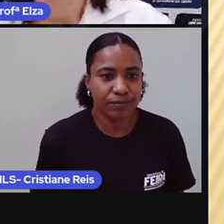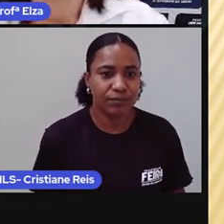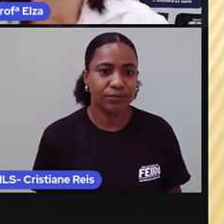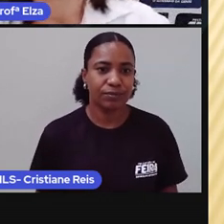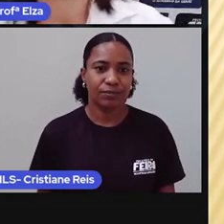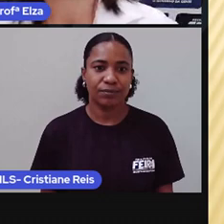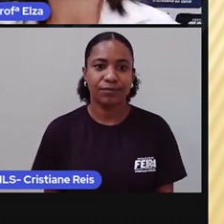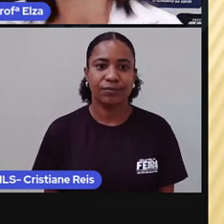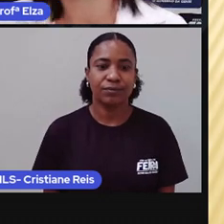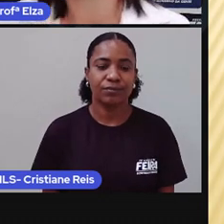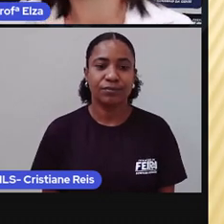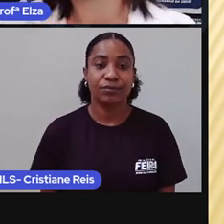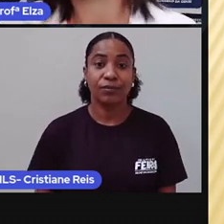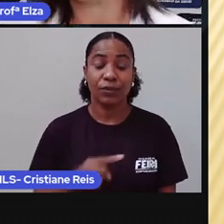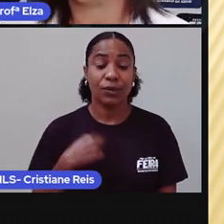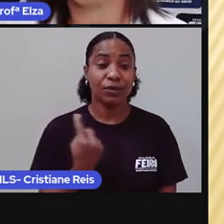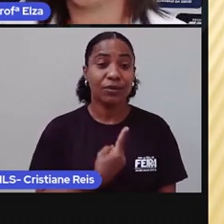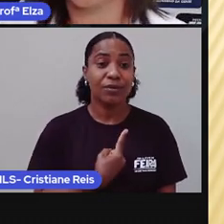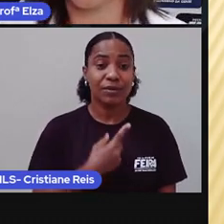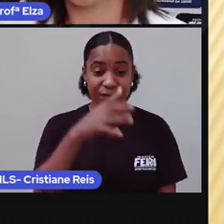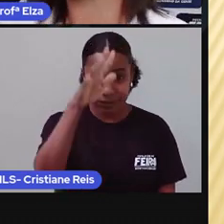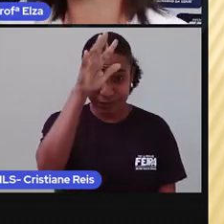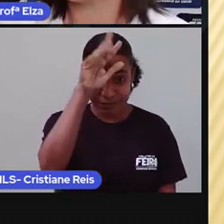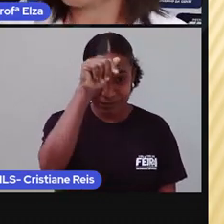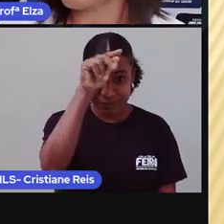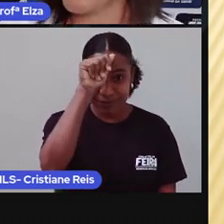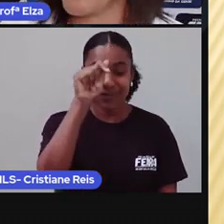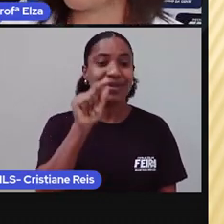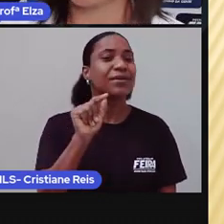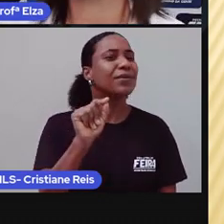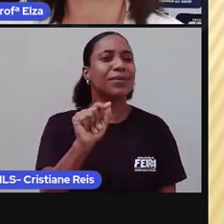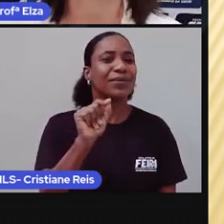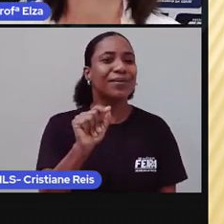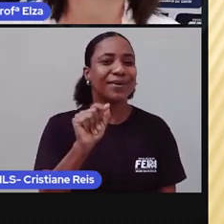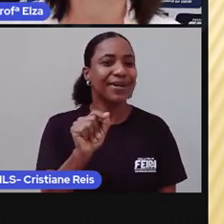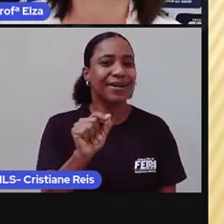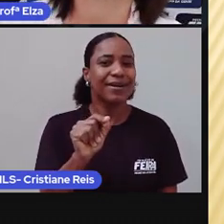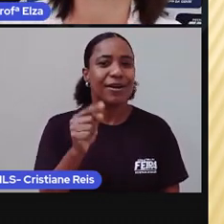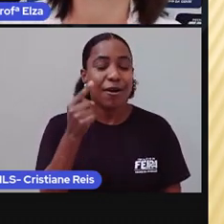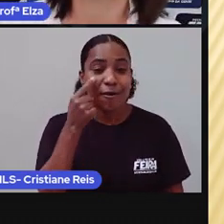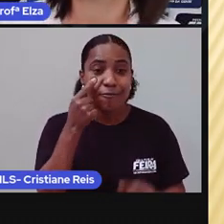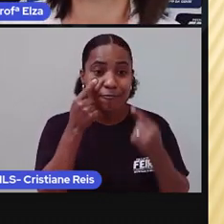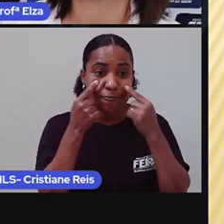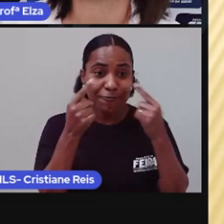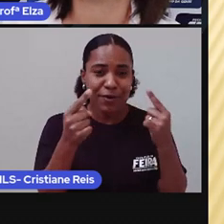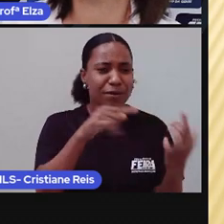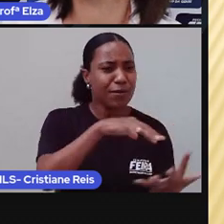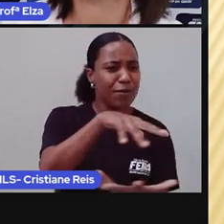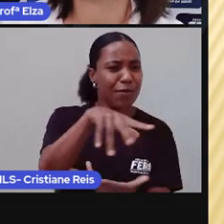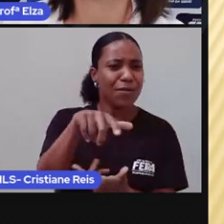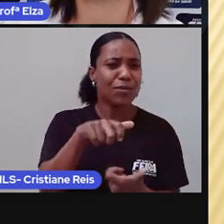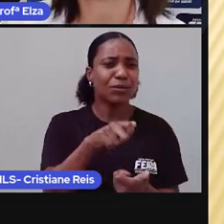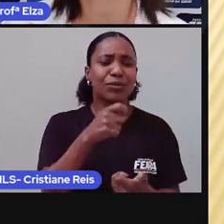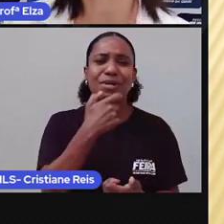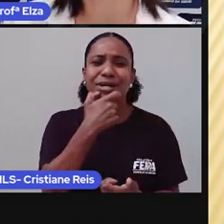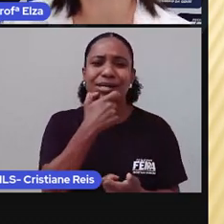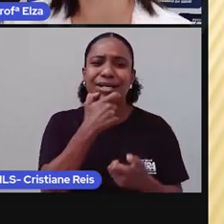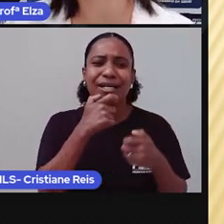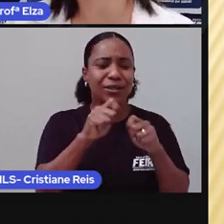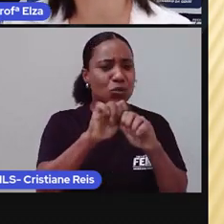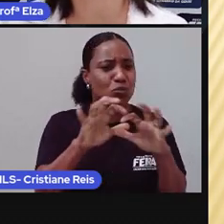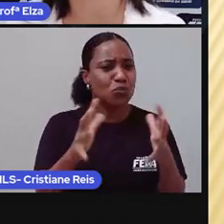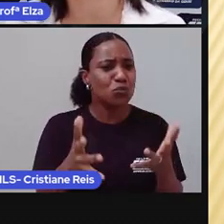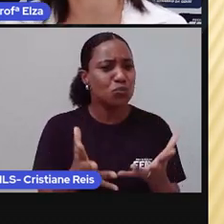O que vamos aprender hoje? Vamos investigar o alcance da língua inglesa no mundo, com foco em